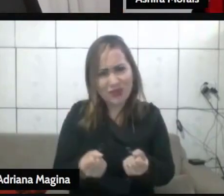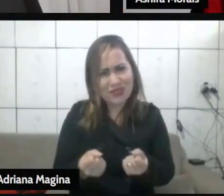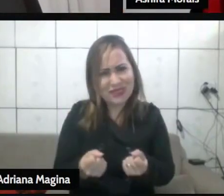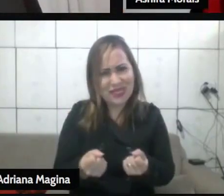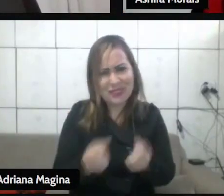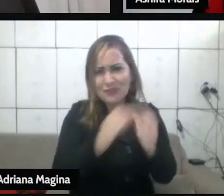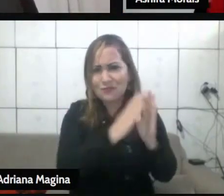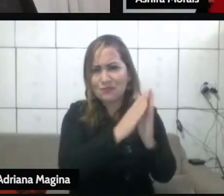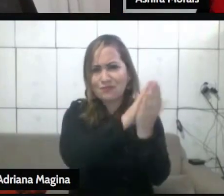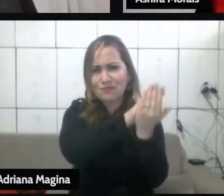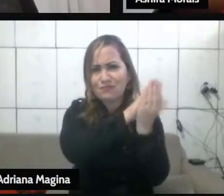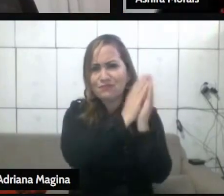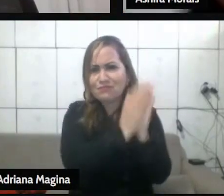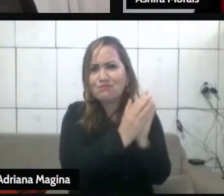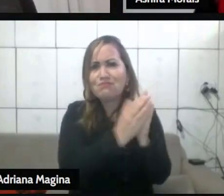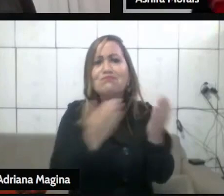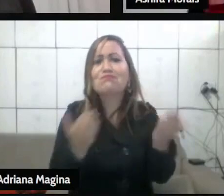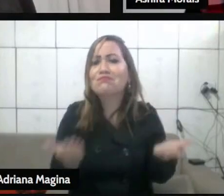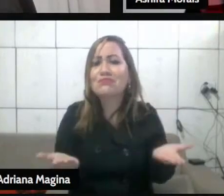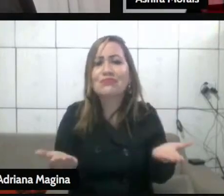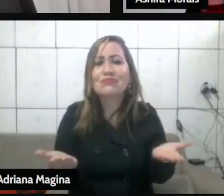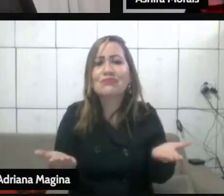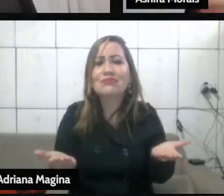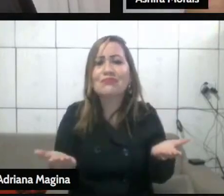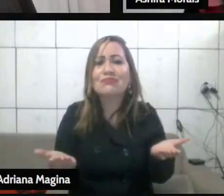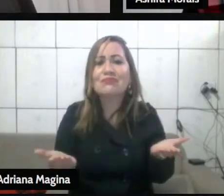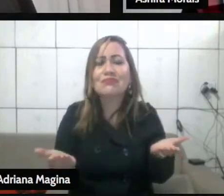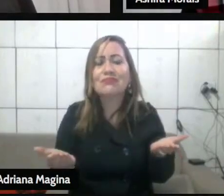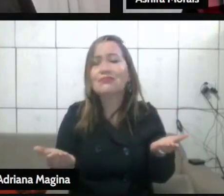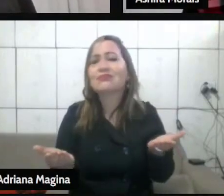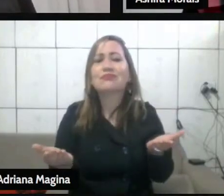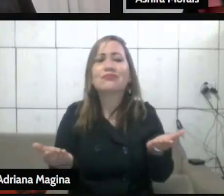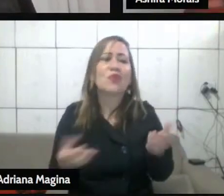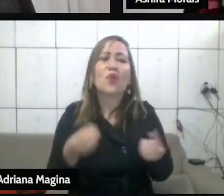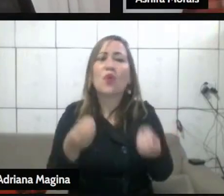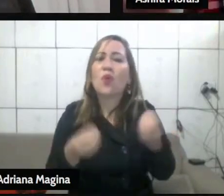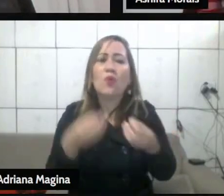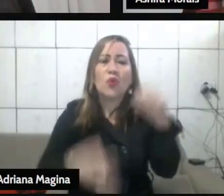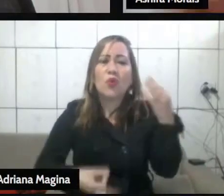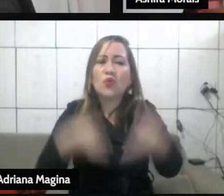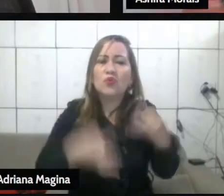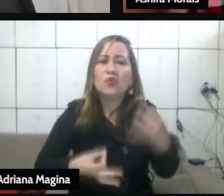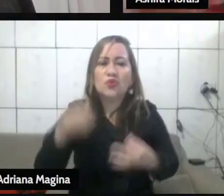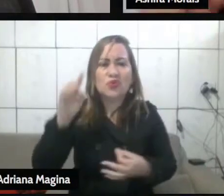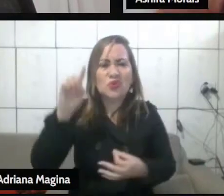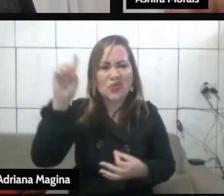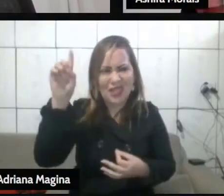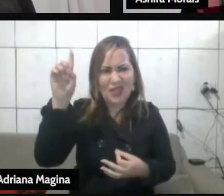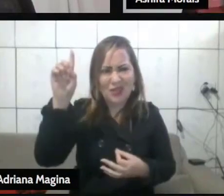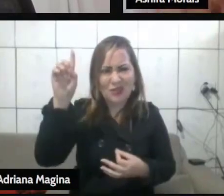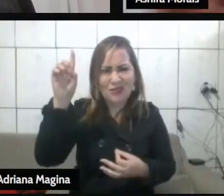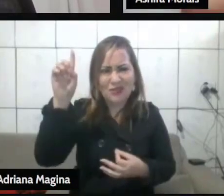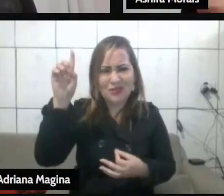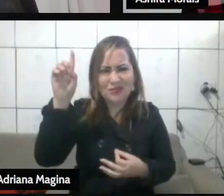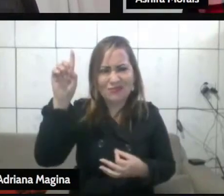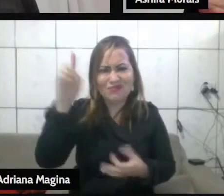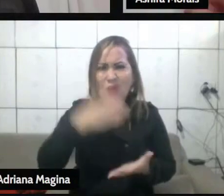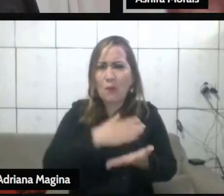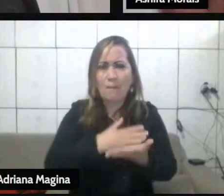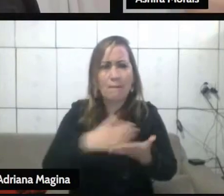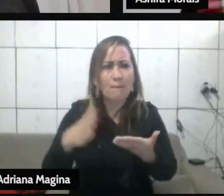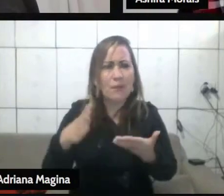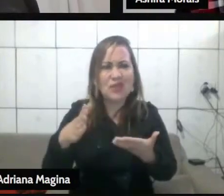homossexuais, professor, dar-se-ia o caso do justo juiz aplicar aqui o princípio da